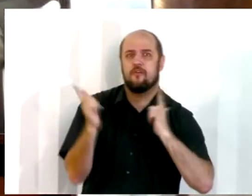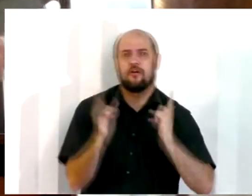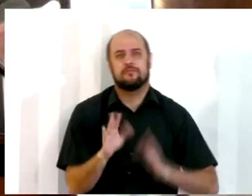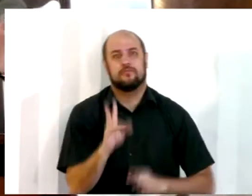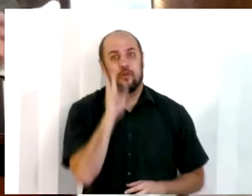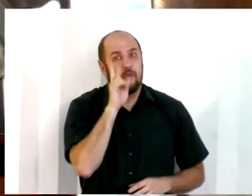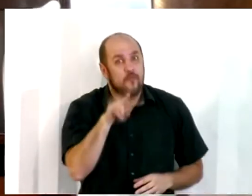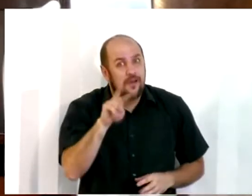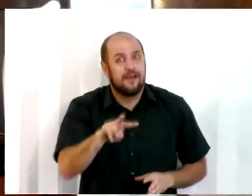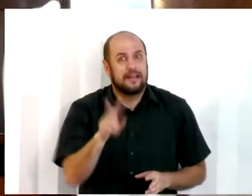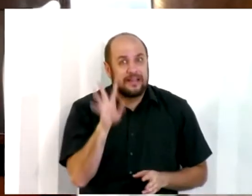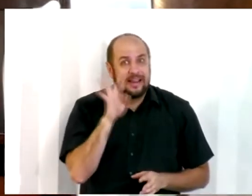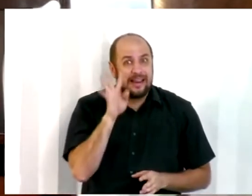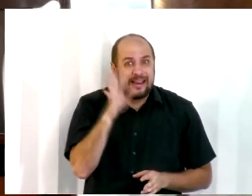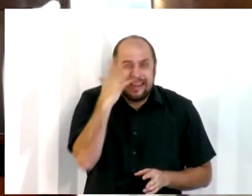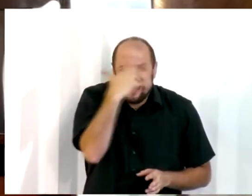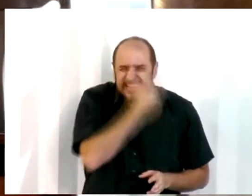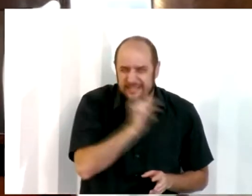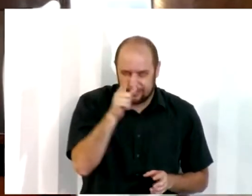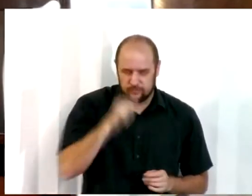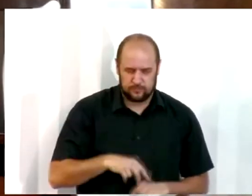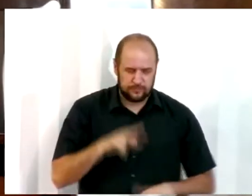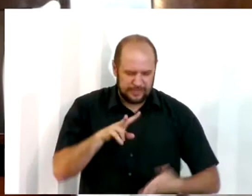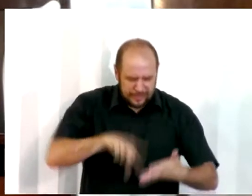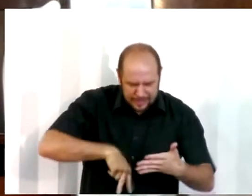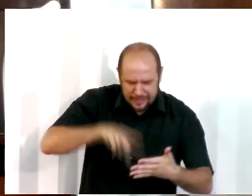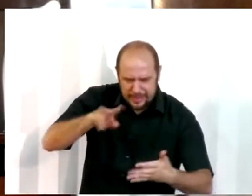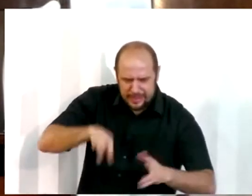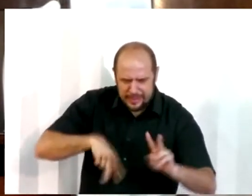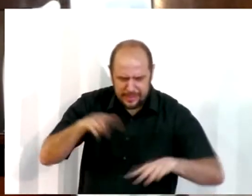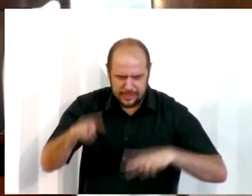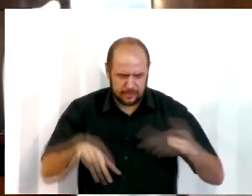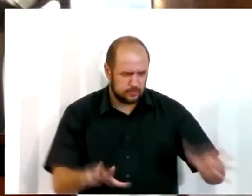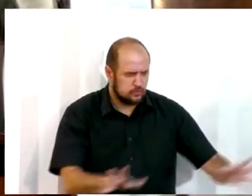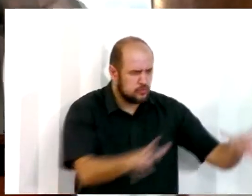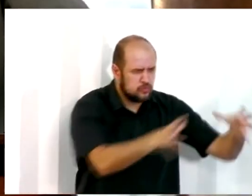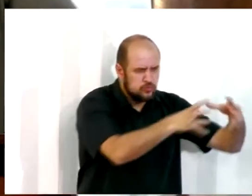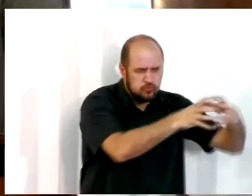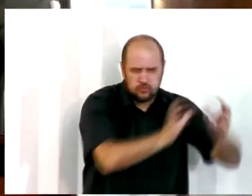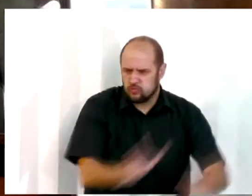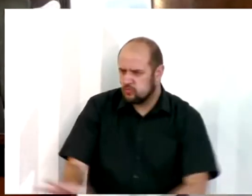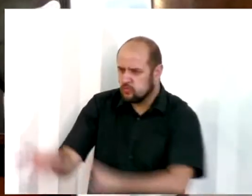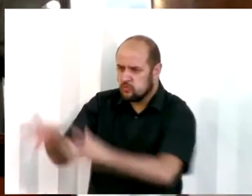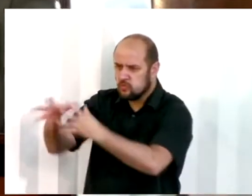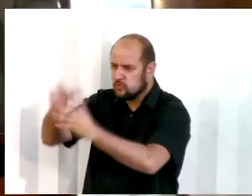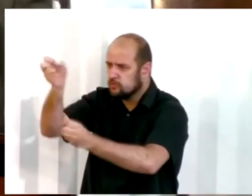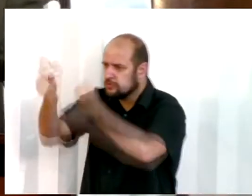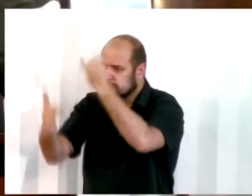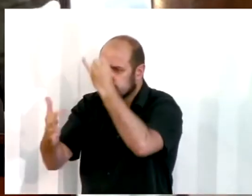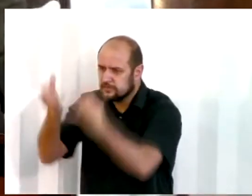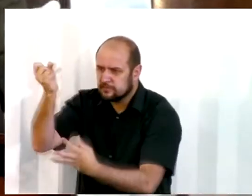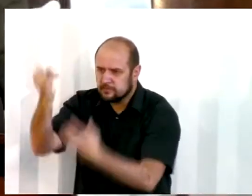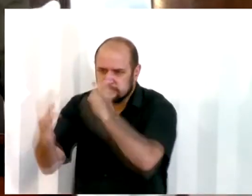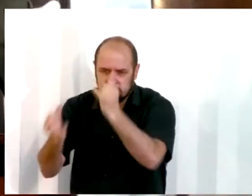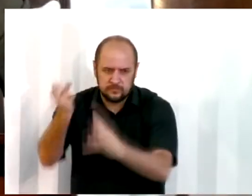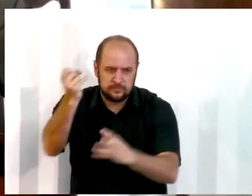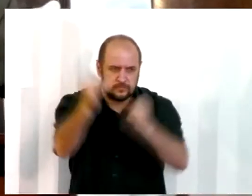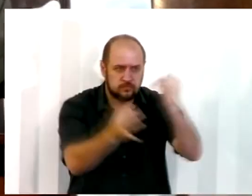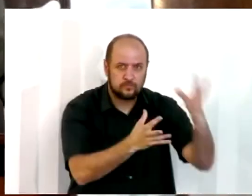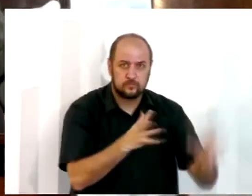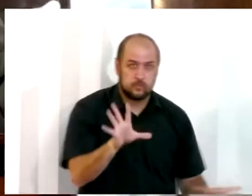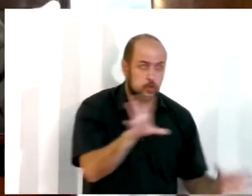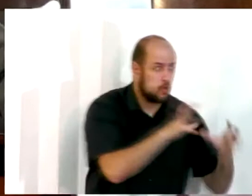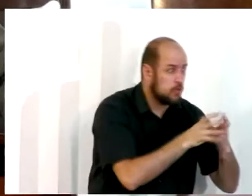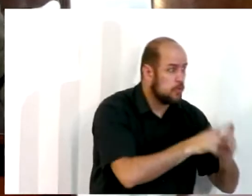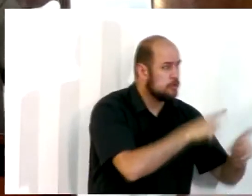dinâmica linda. Esdras lendo. Esdras os levitas formando grupinhos ao redor do povo dizendo assim, olha, essa parte que ele leu agora é